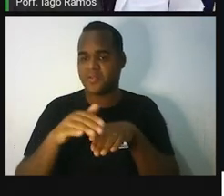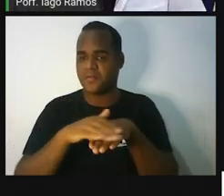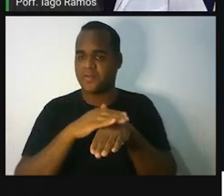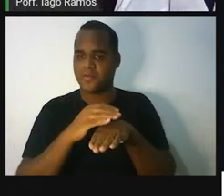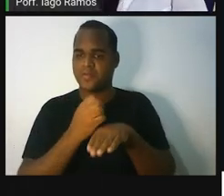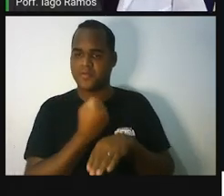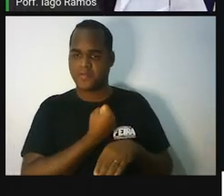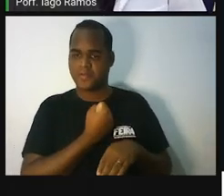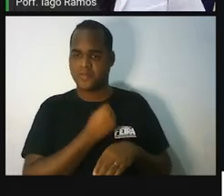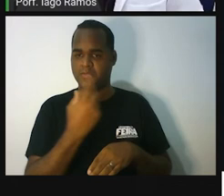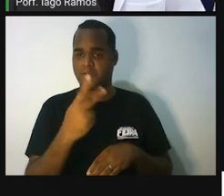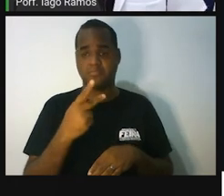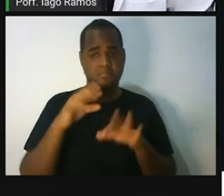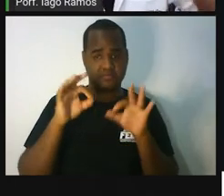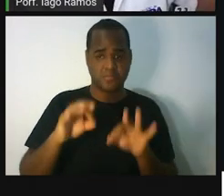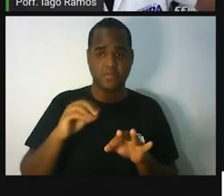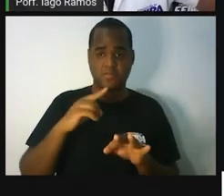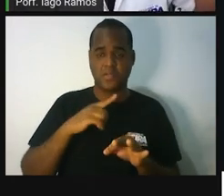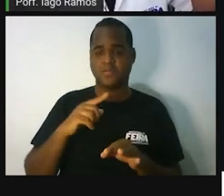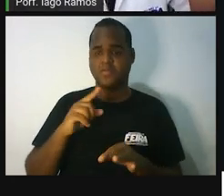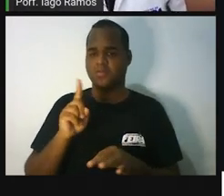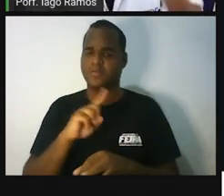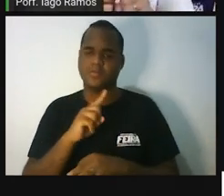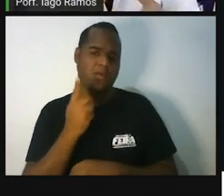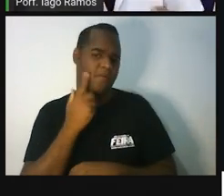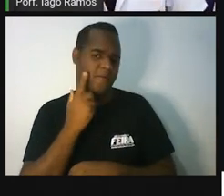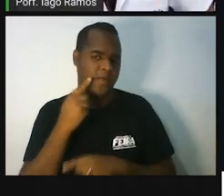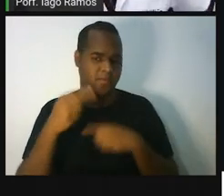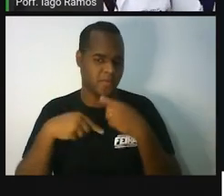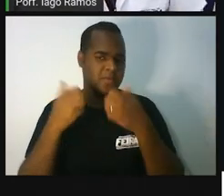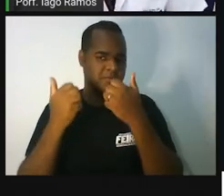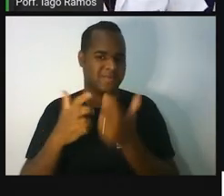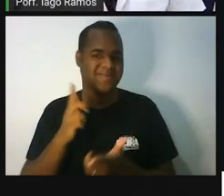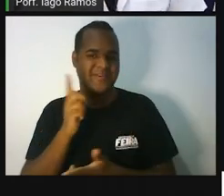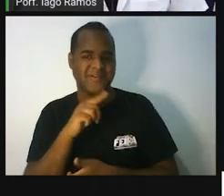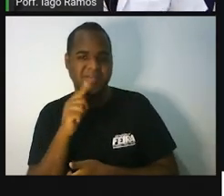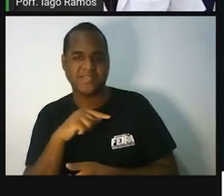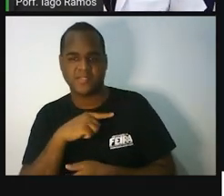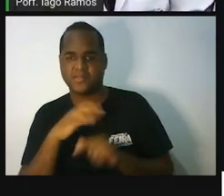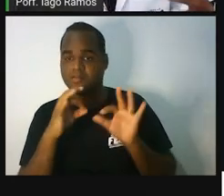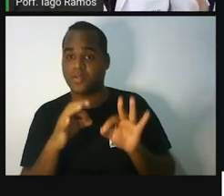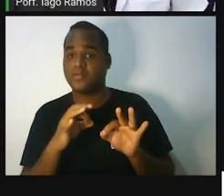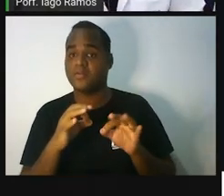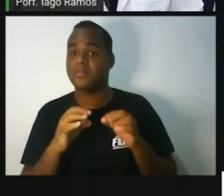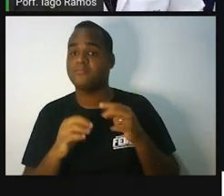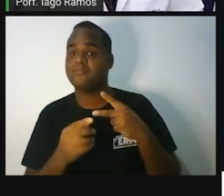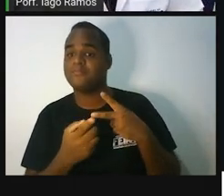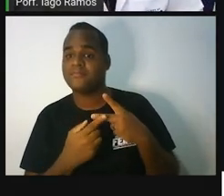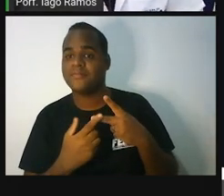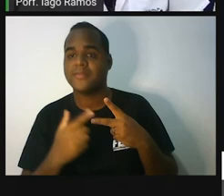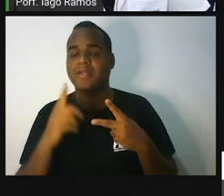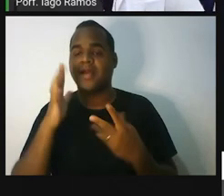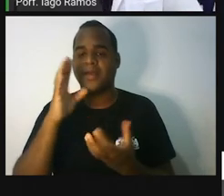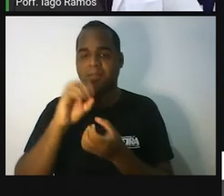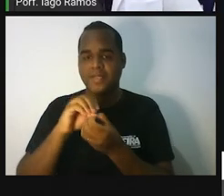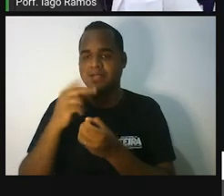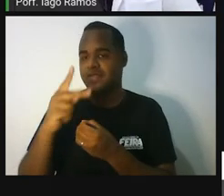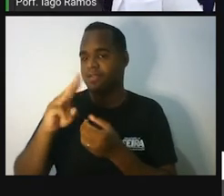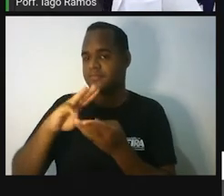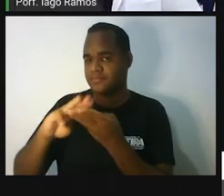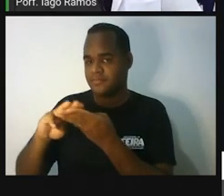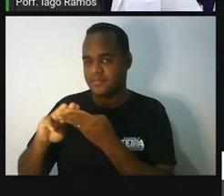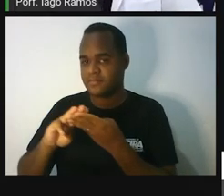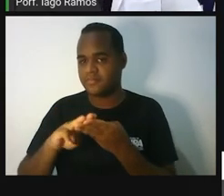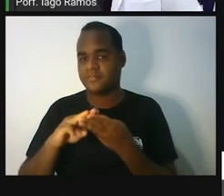calçado de vocês. Pra ver se vai dar certo. Se não fez. Tenta fazer depois. Tá bom? E reconhecer que tem coisas na